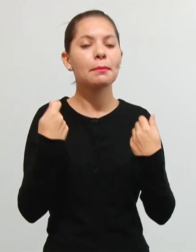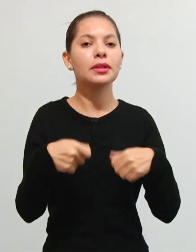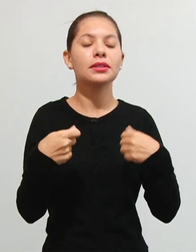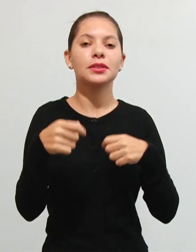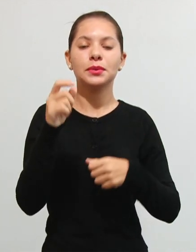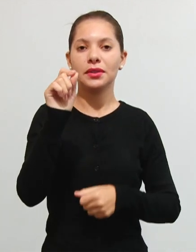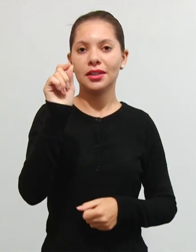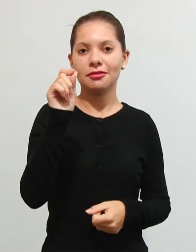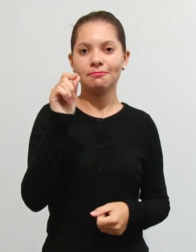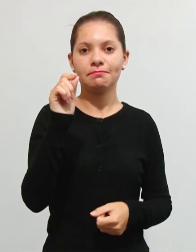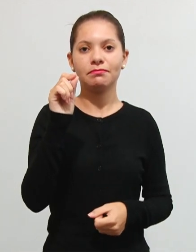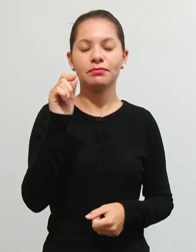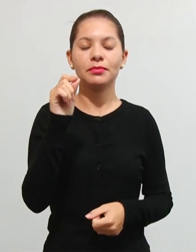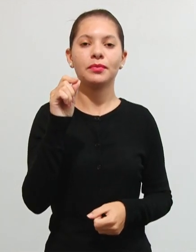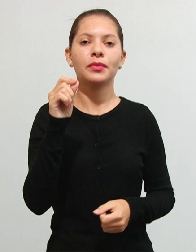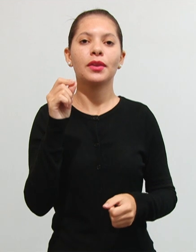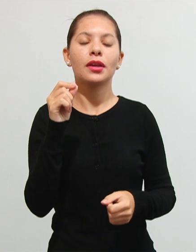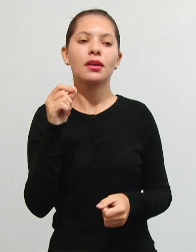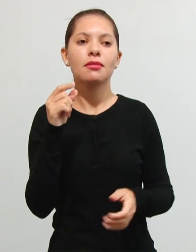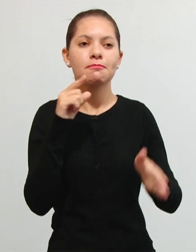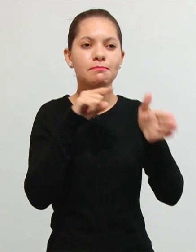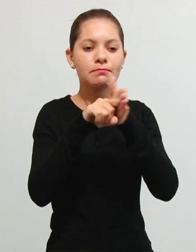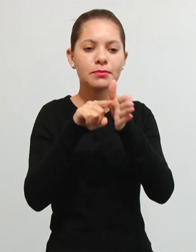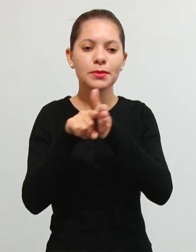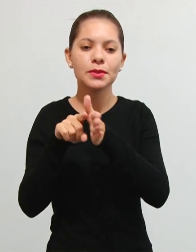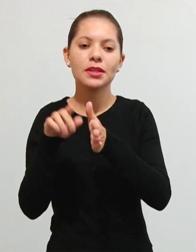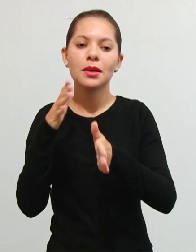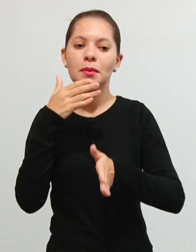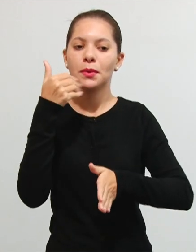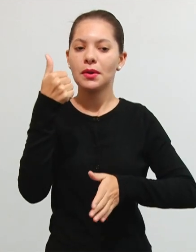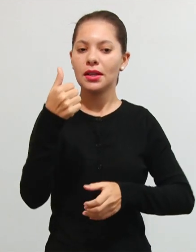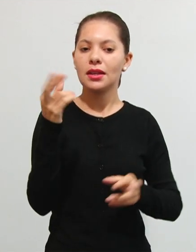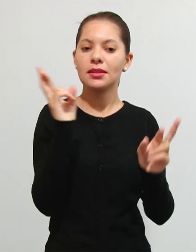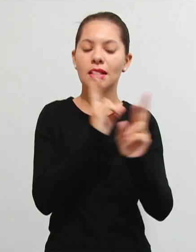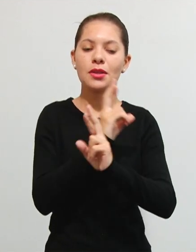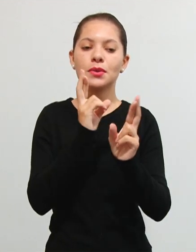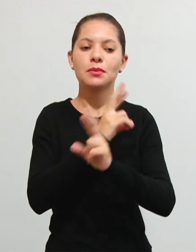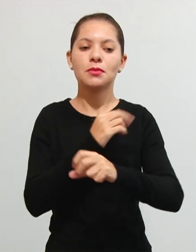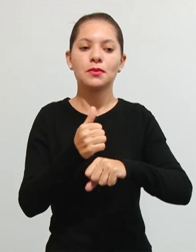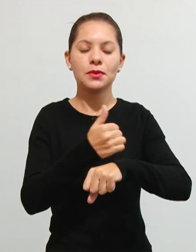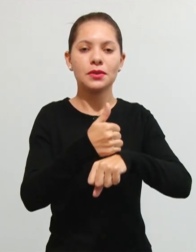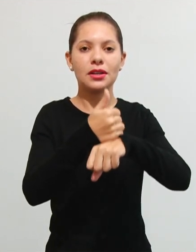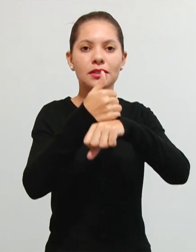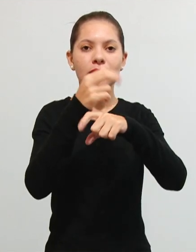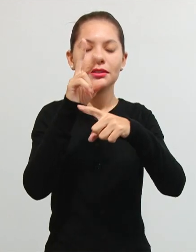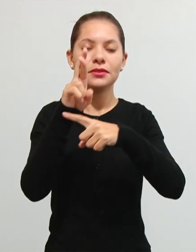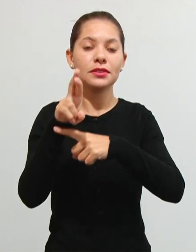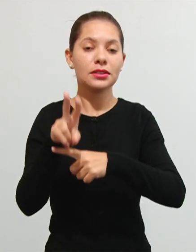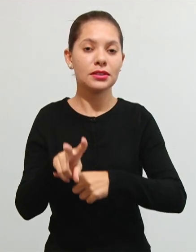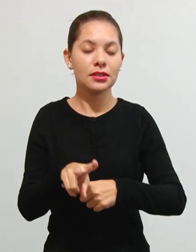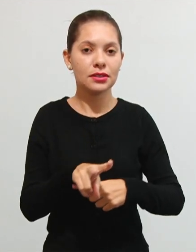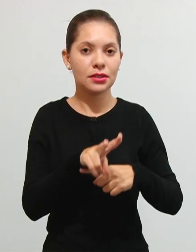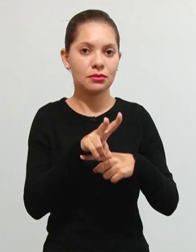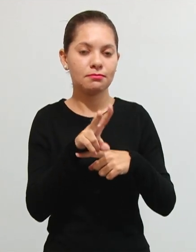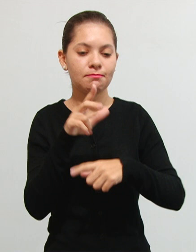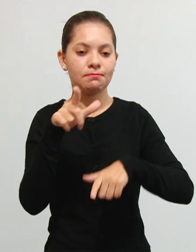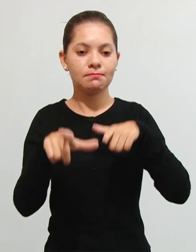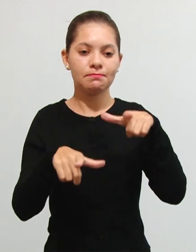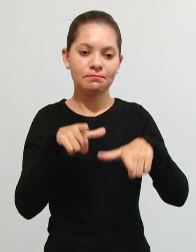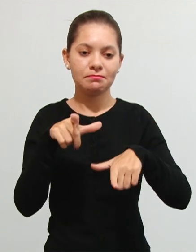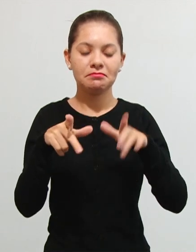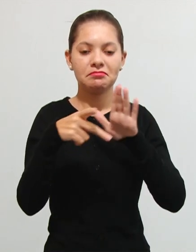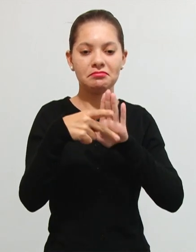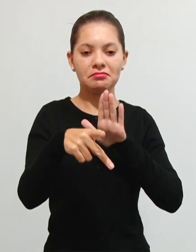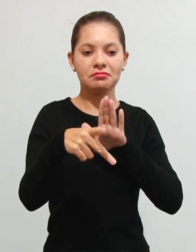para a constante busca das melhorias nas relações profissionais e fiscalização no exercício das próprias atividades